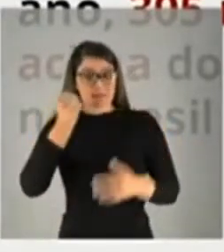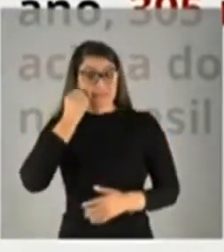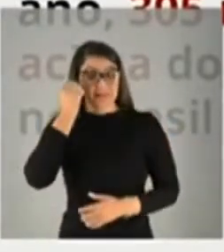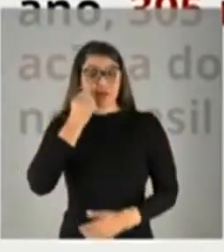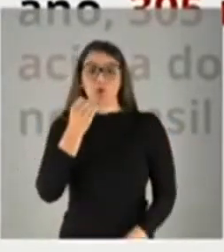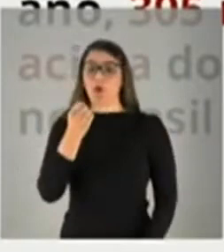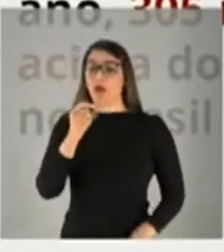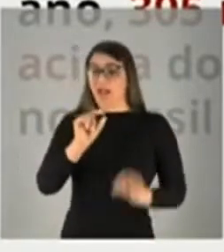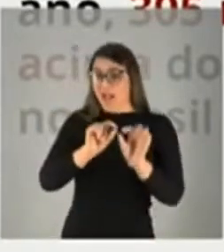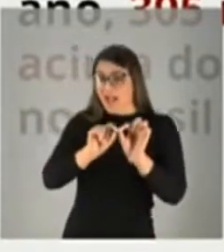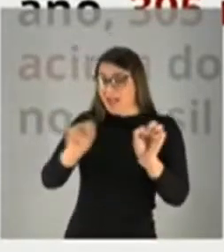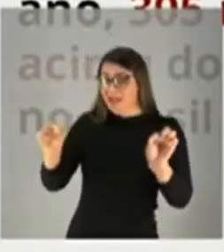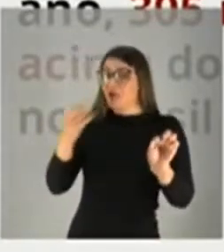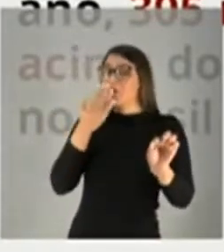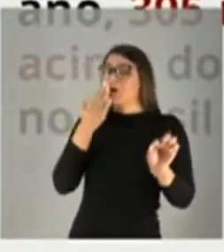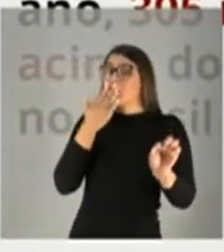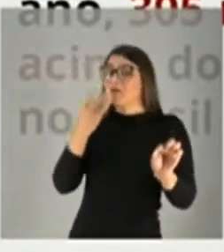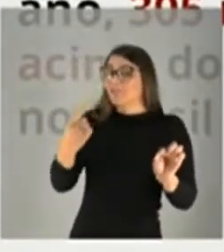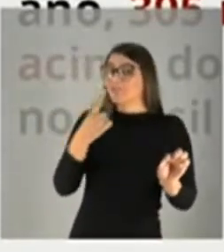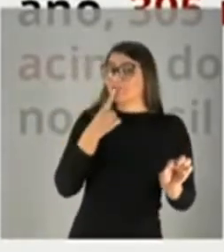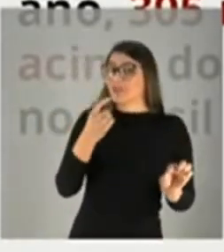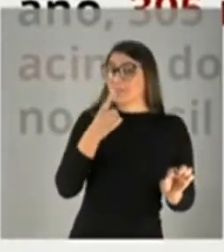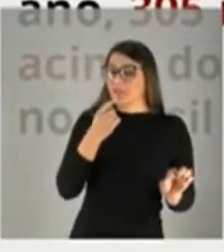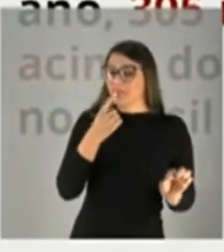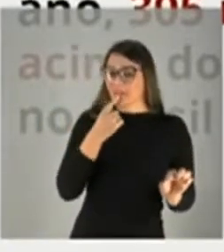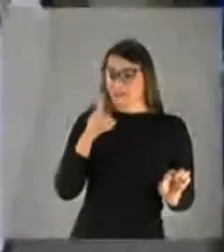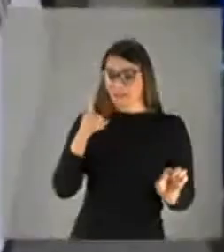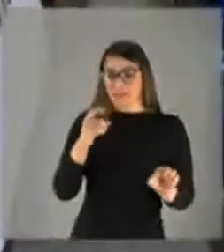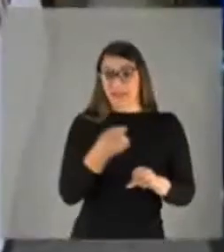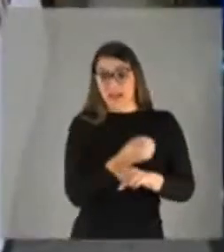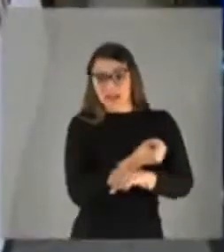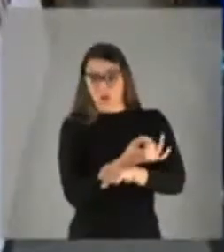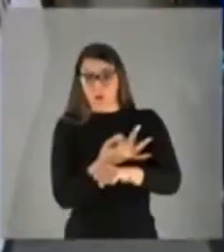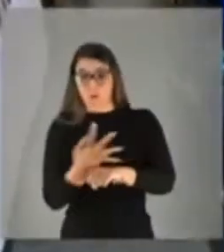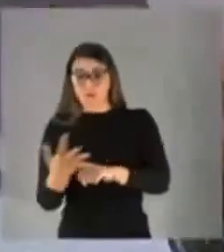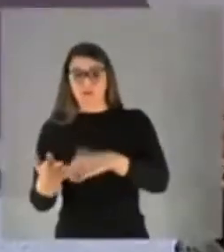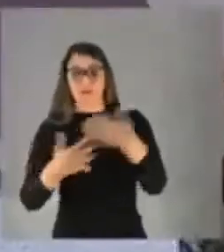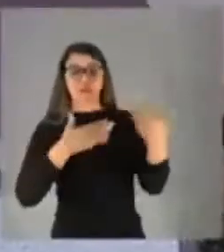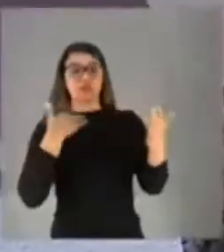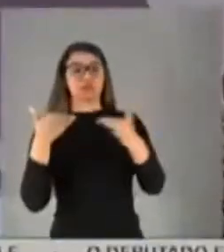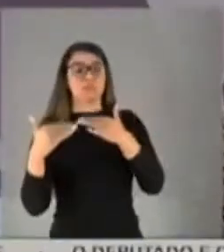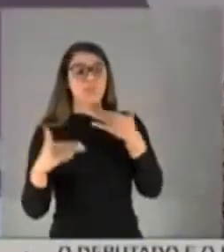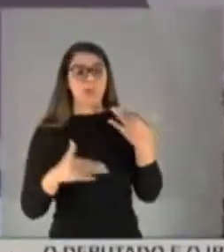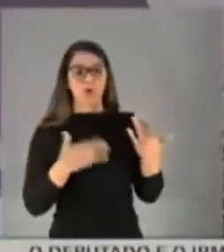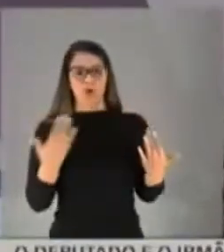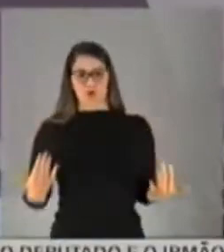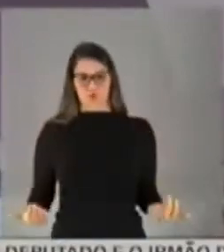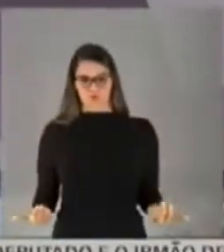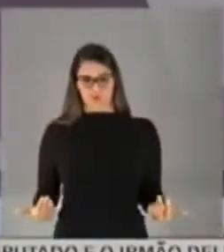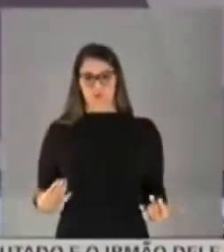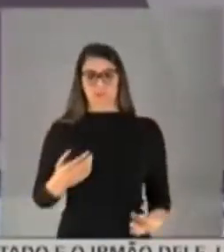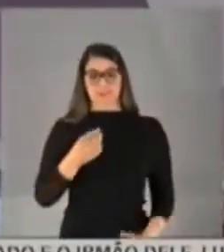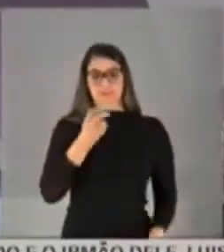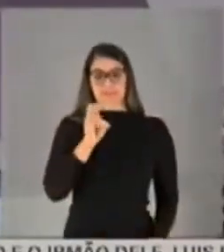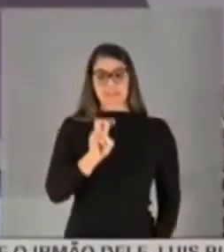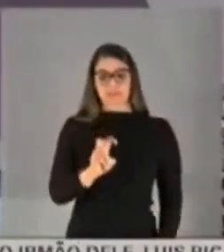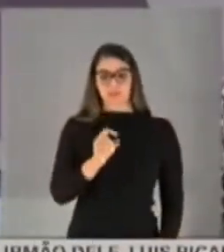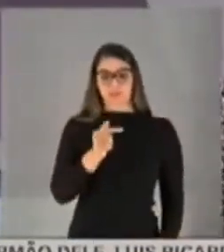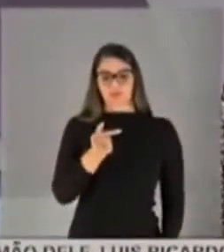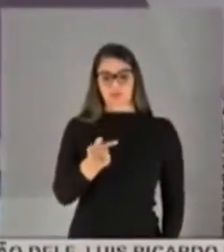para a linha vermelha. A linha vermelha é o excesso de mortes. A pandemia no Brasil, ao longo das 52 semanas,